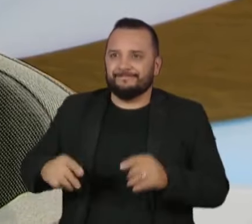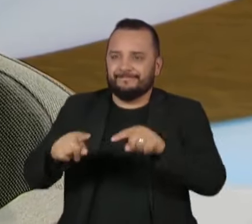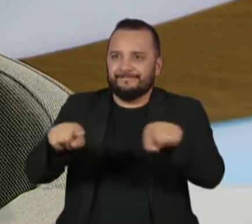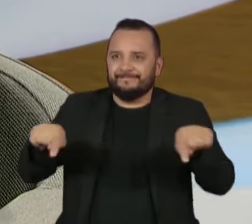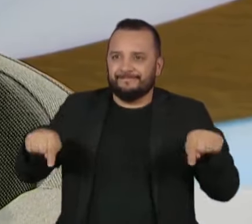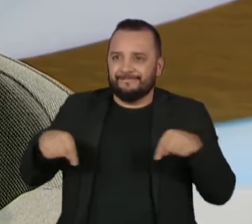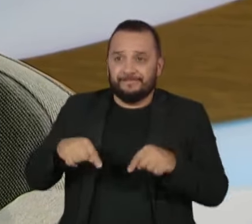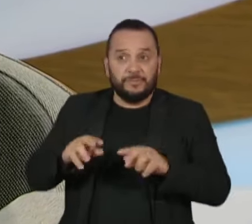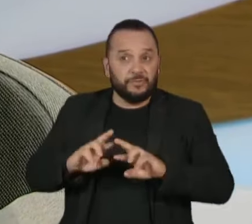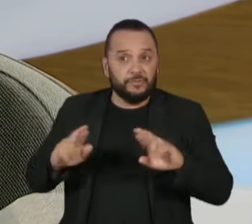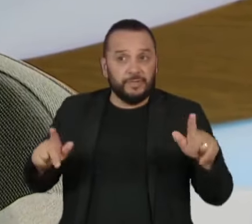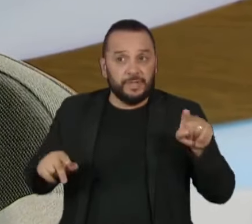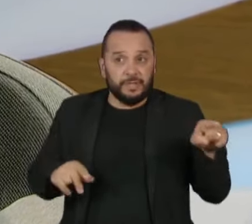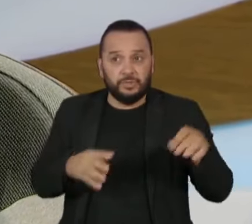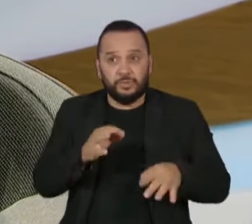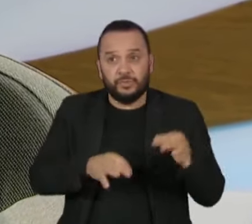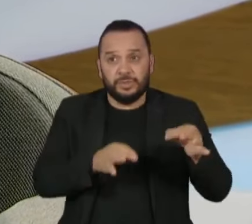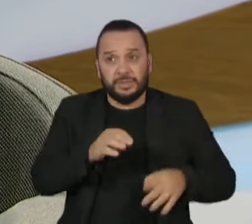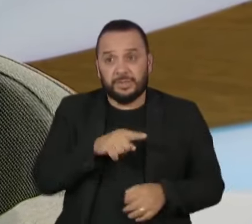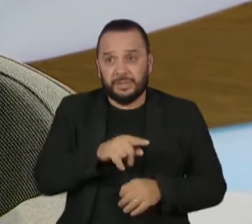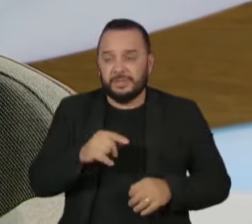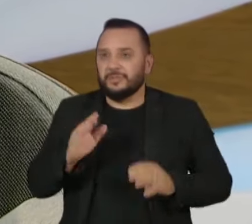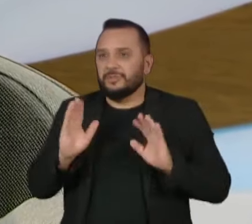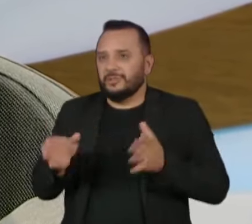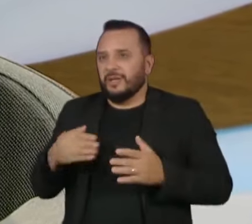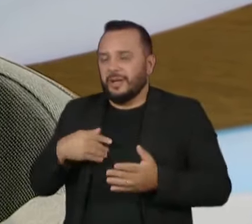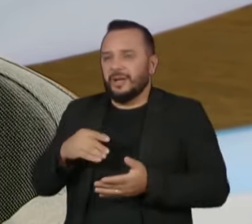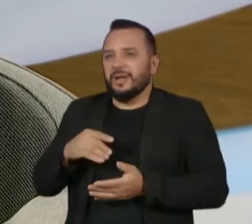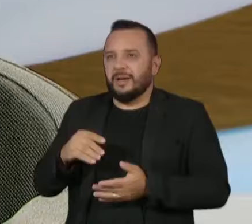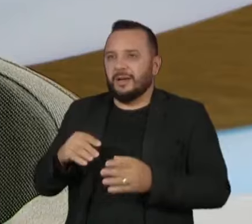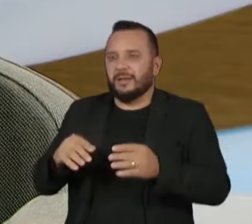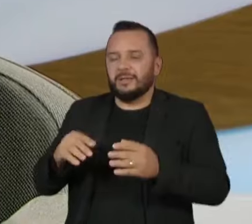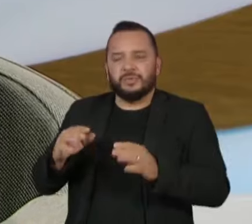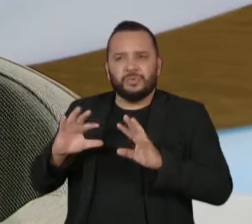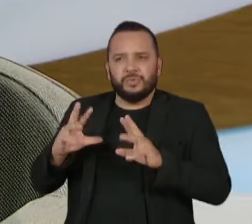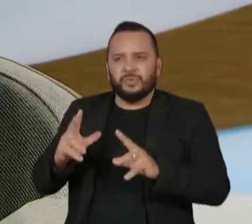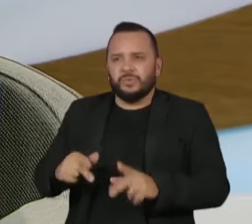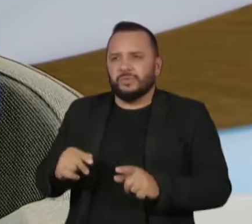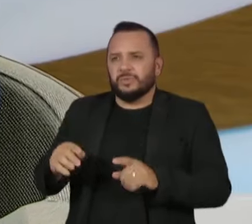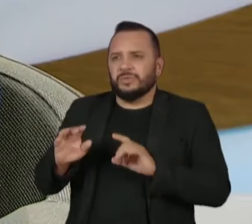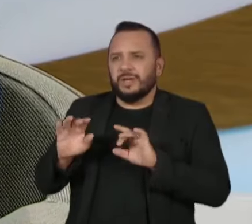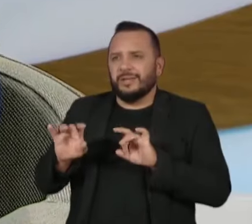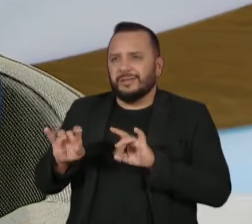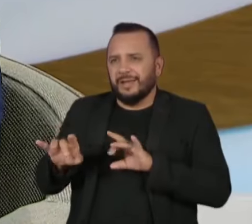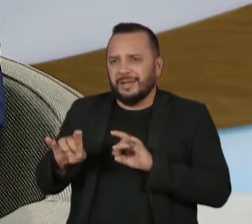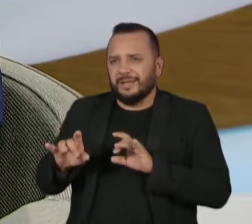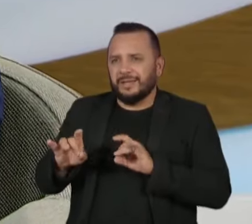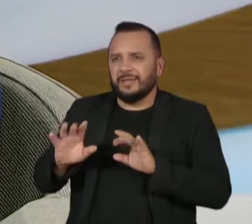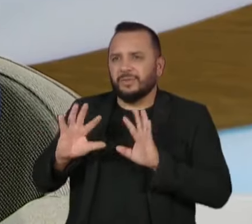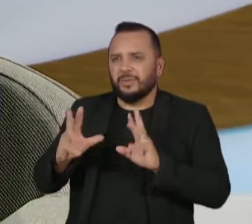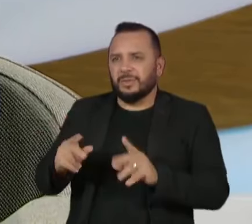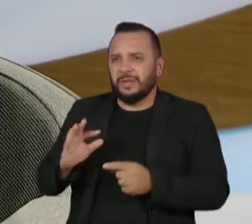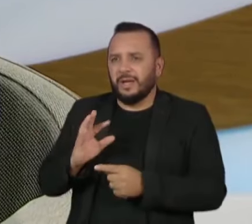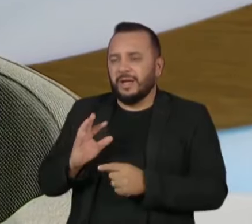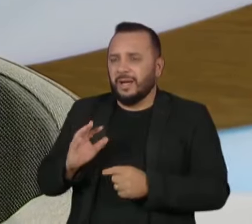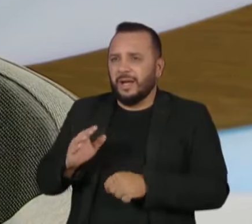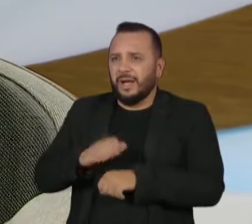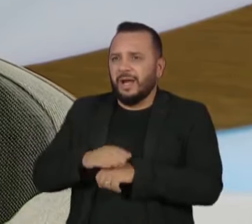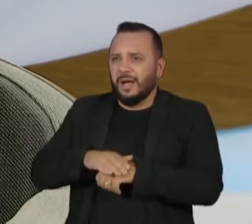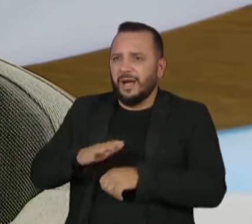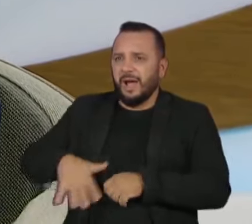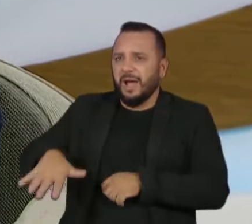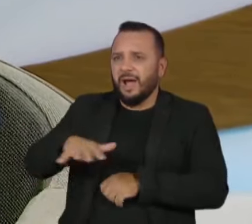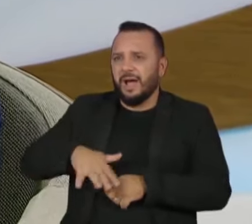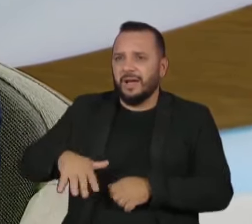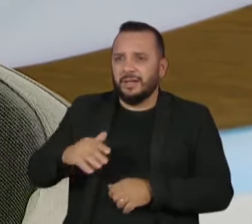caso de um juiz. Ele já chega completamente já desenhado, com notas técnicas das áreas todas, responsáveis,